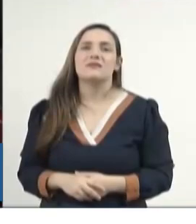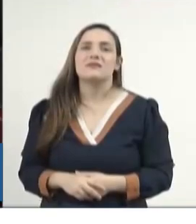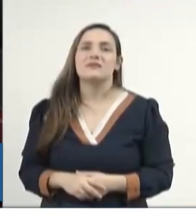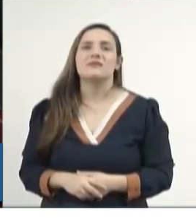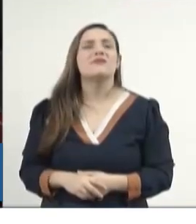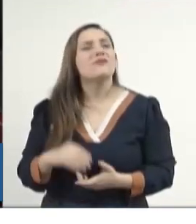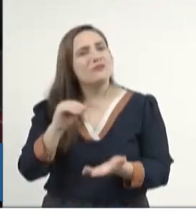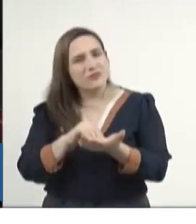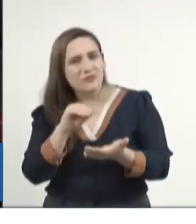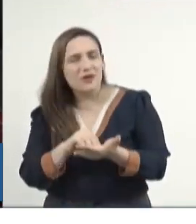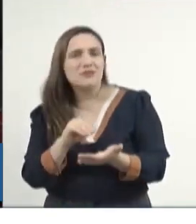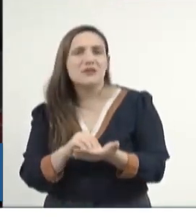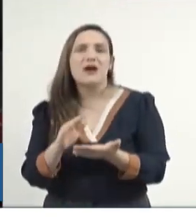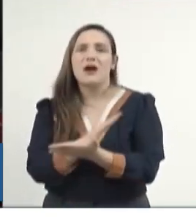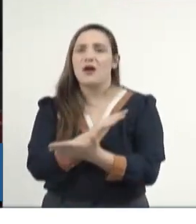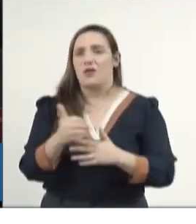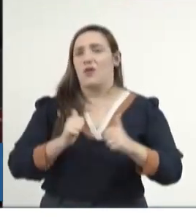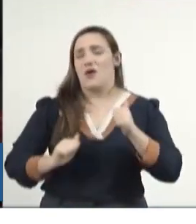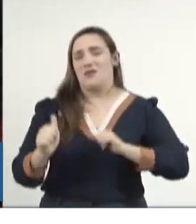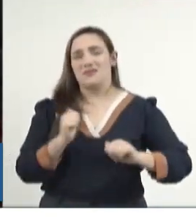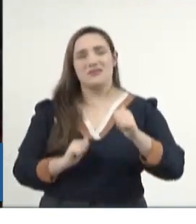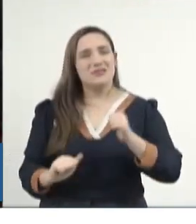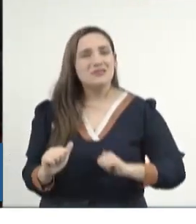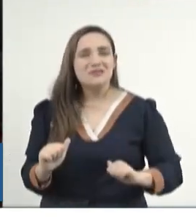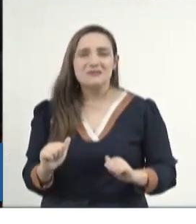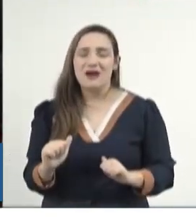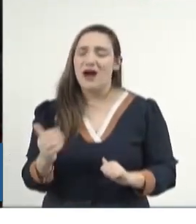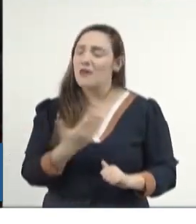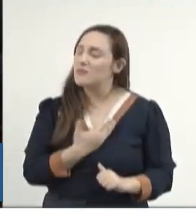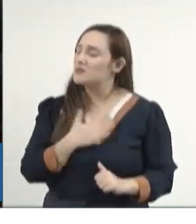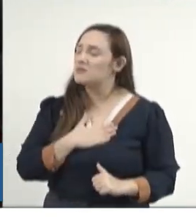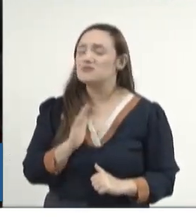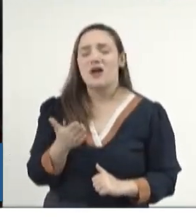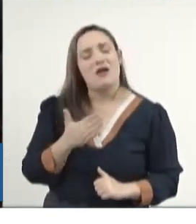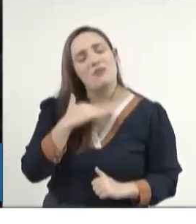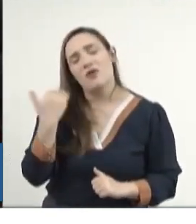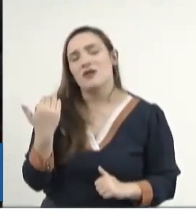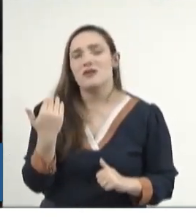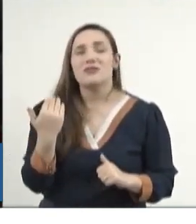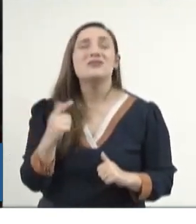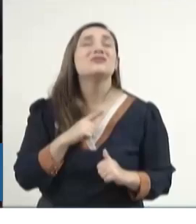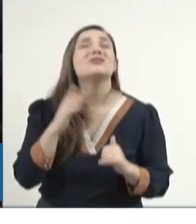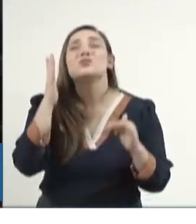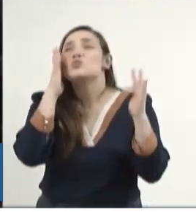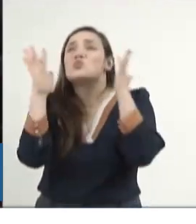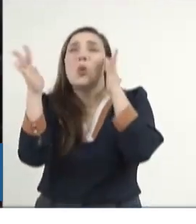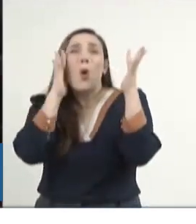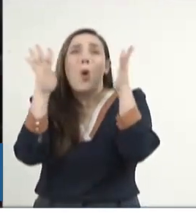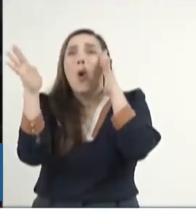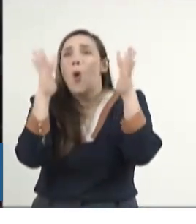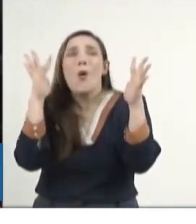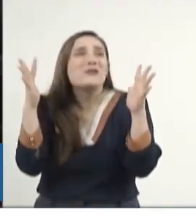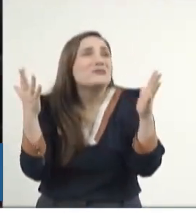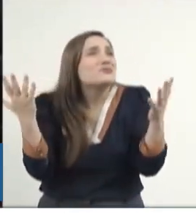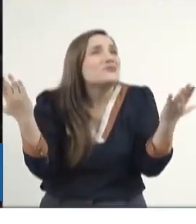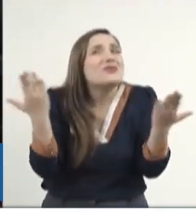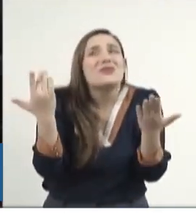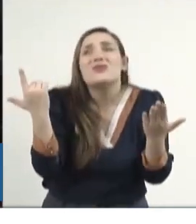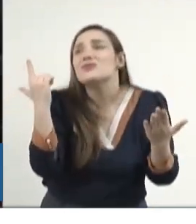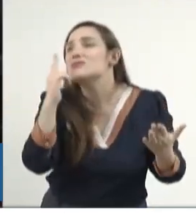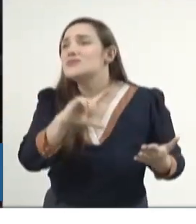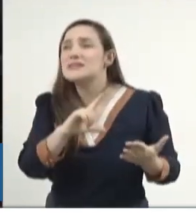artistas, amigos que já foram, e que sonhavam com esse projeto, com essa